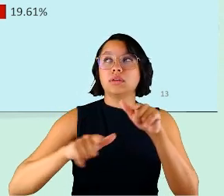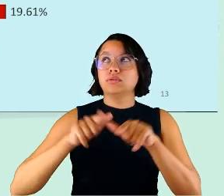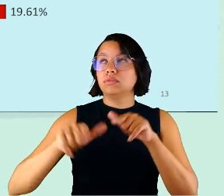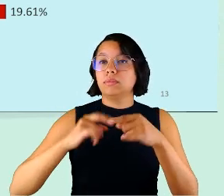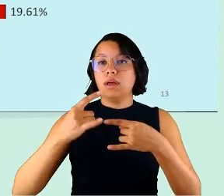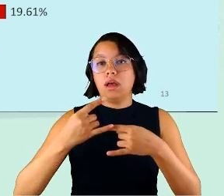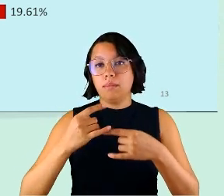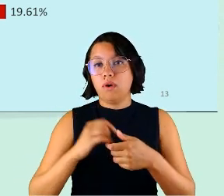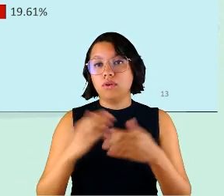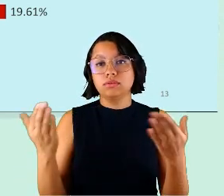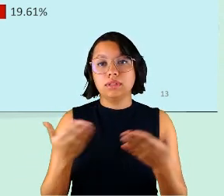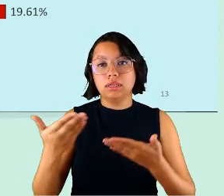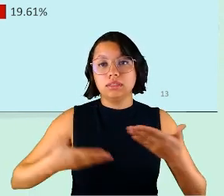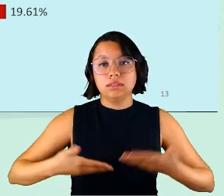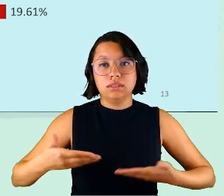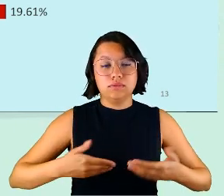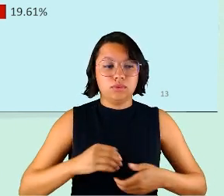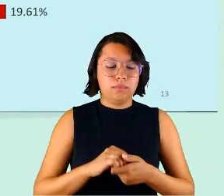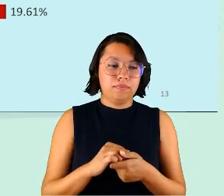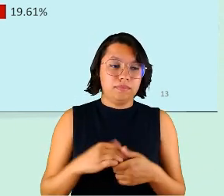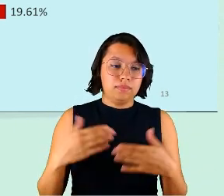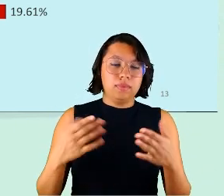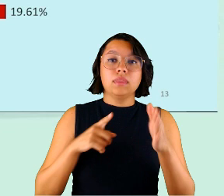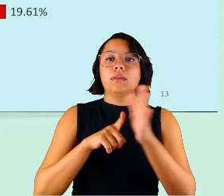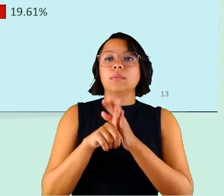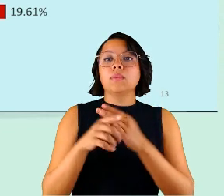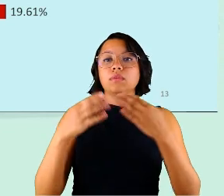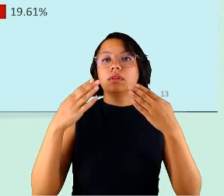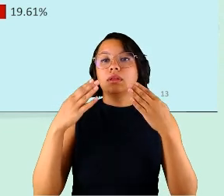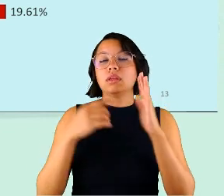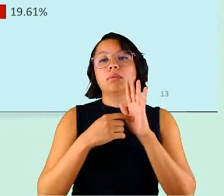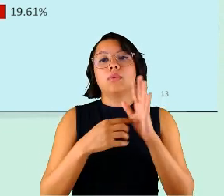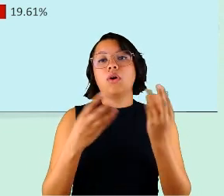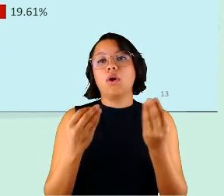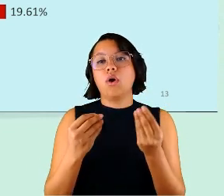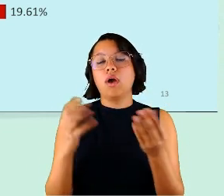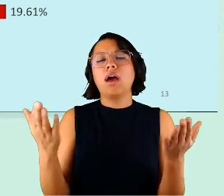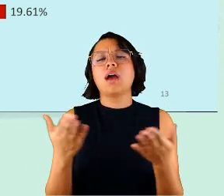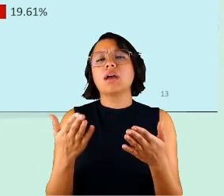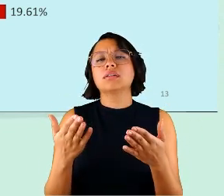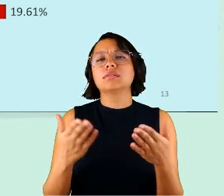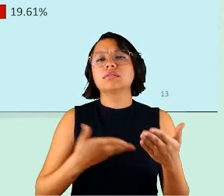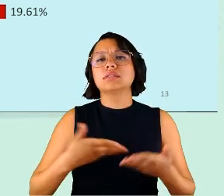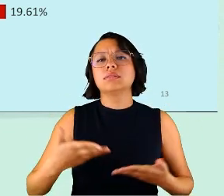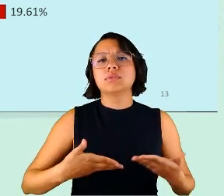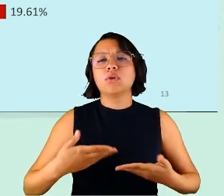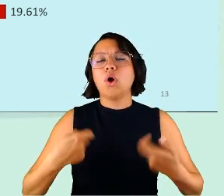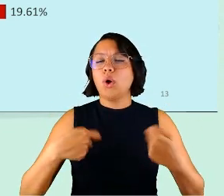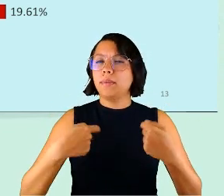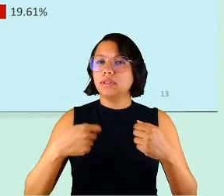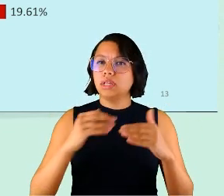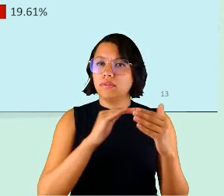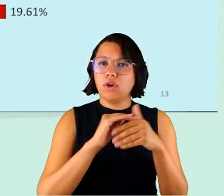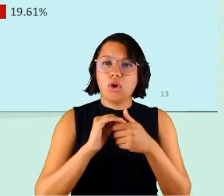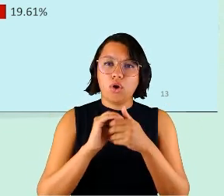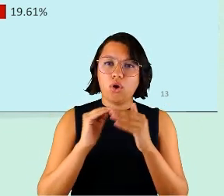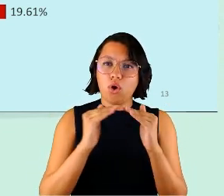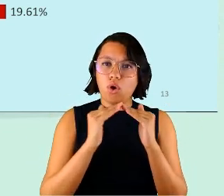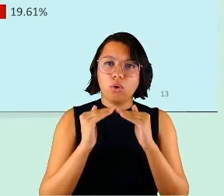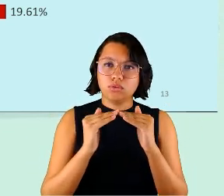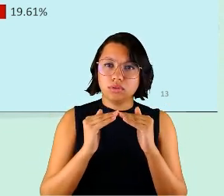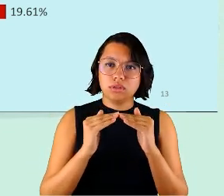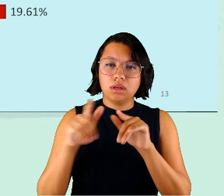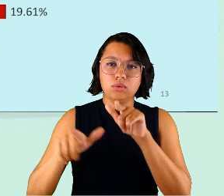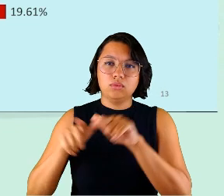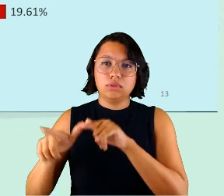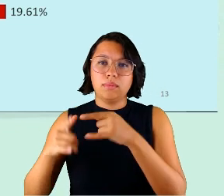remoto desse servidor então uma pergunta que apareceu lá se esse servidor precisava conciliar o trabalho remoto com